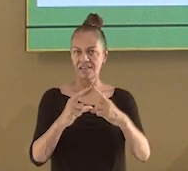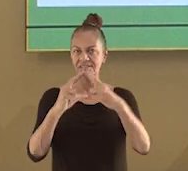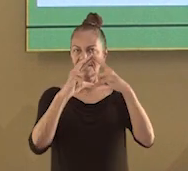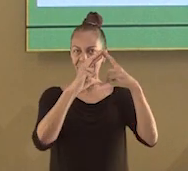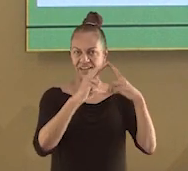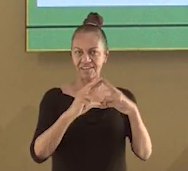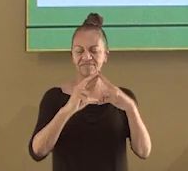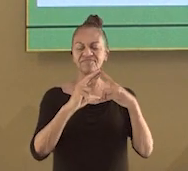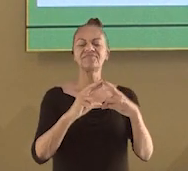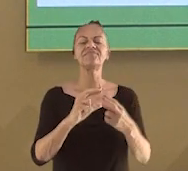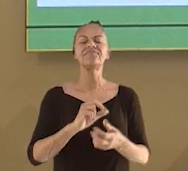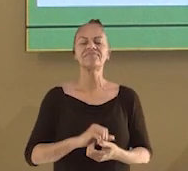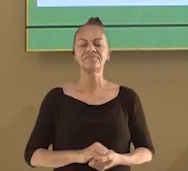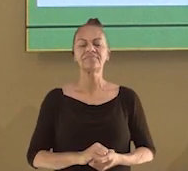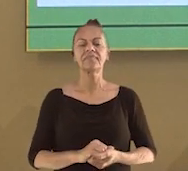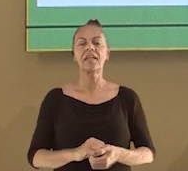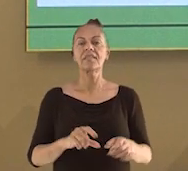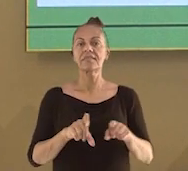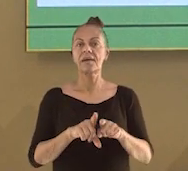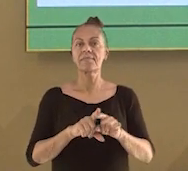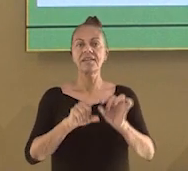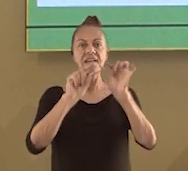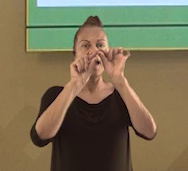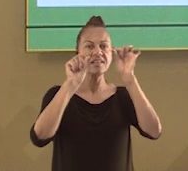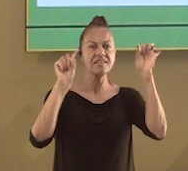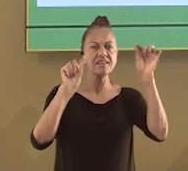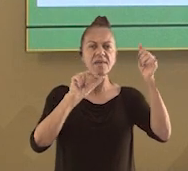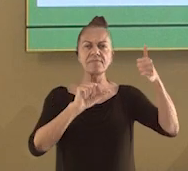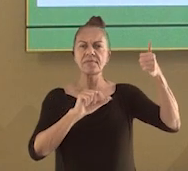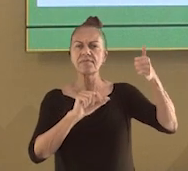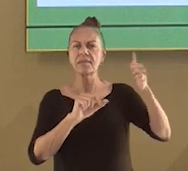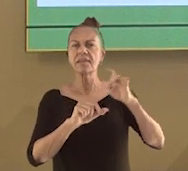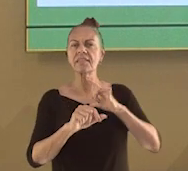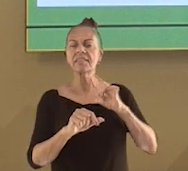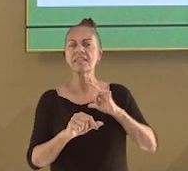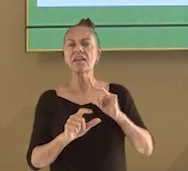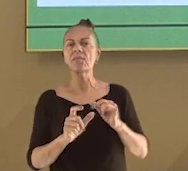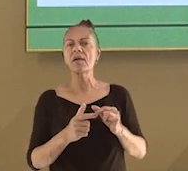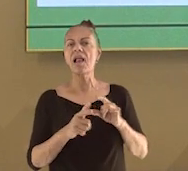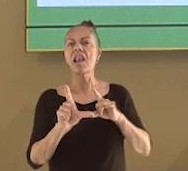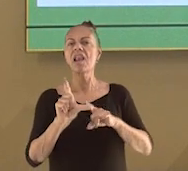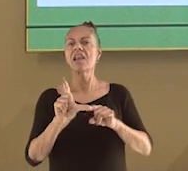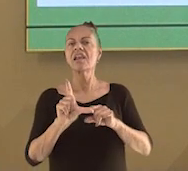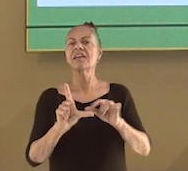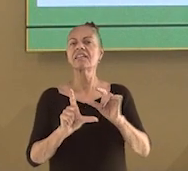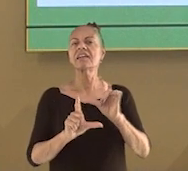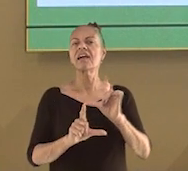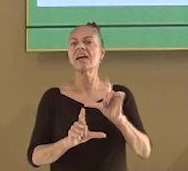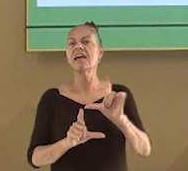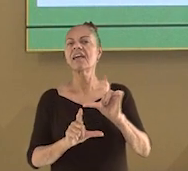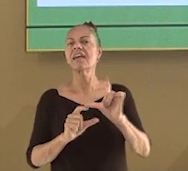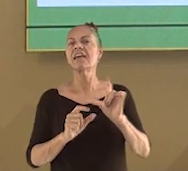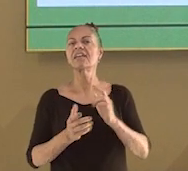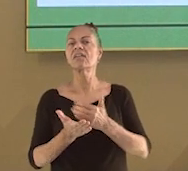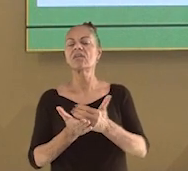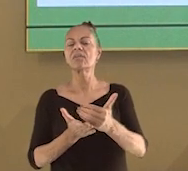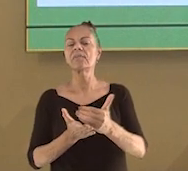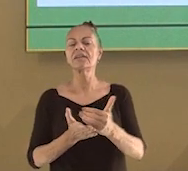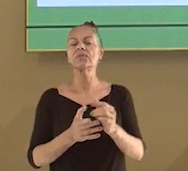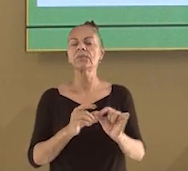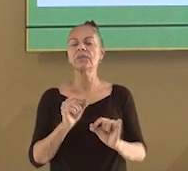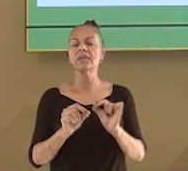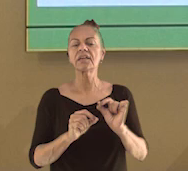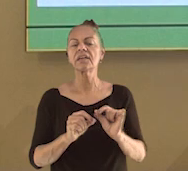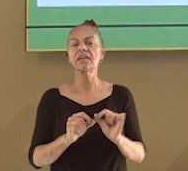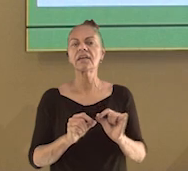Então, na primeira linha também encontramos uma letra inicial L, que nos leva a uma outra palavra que está na vertical.